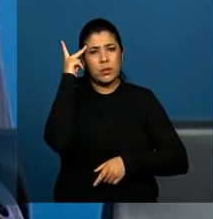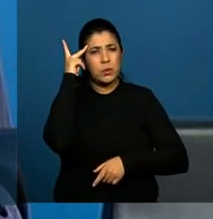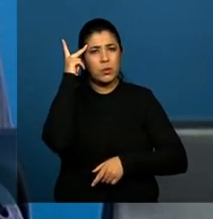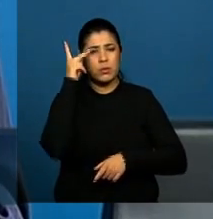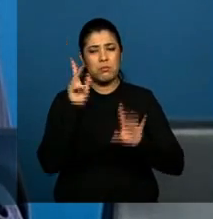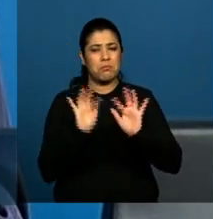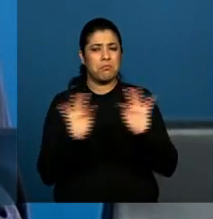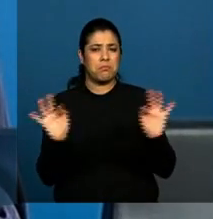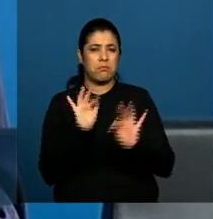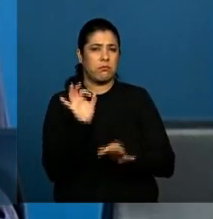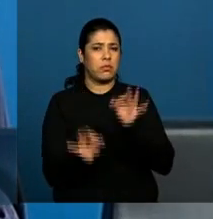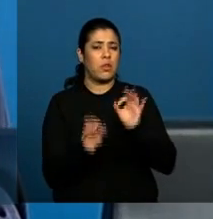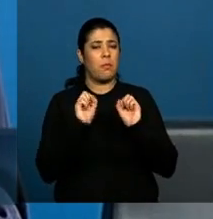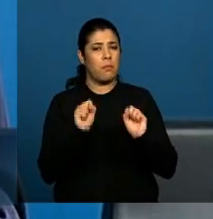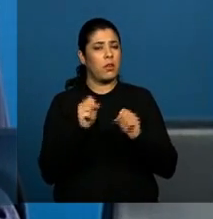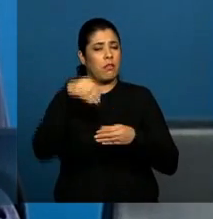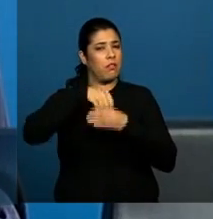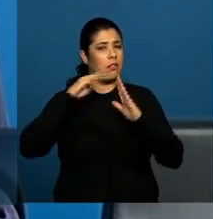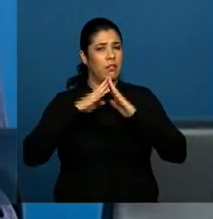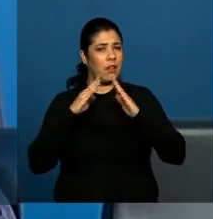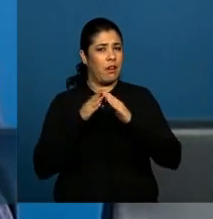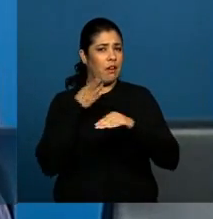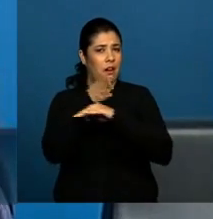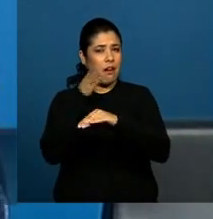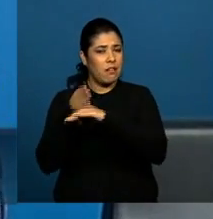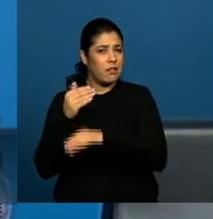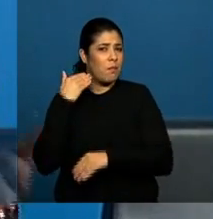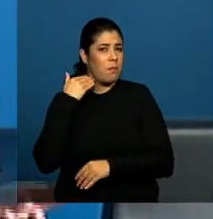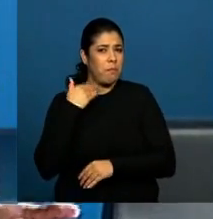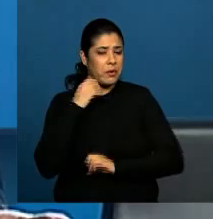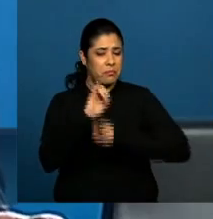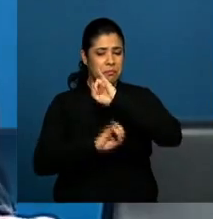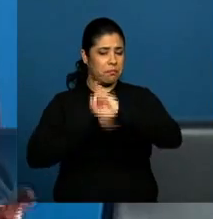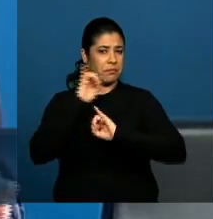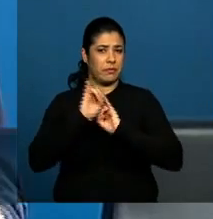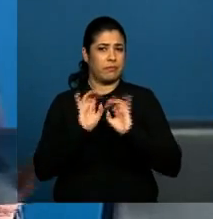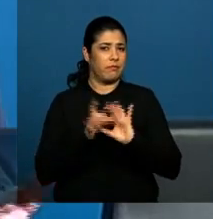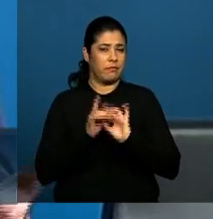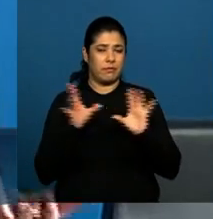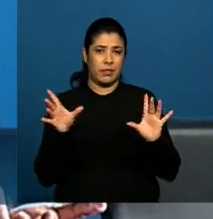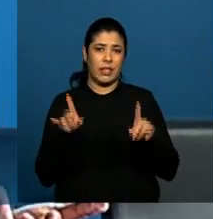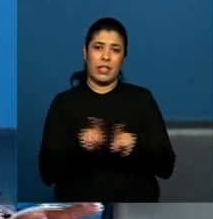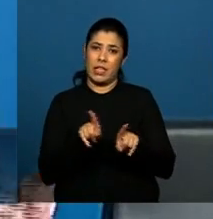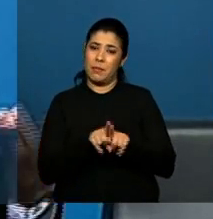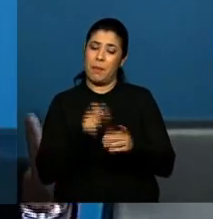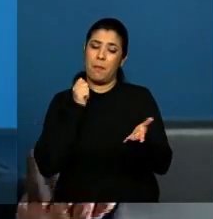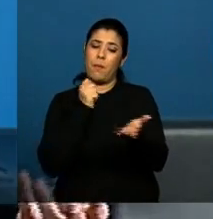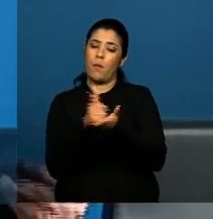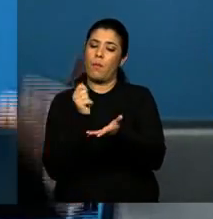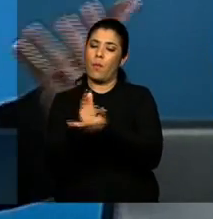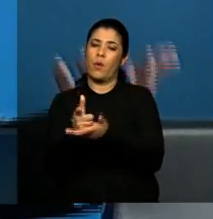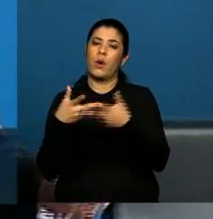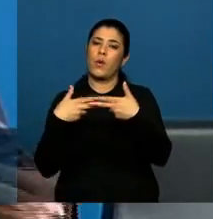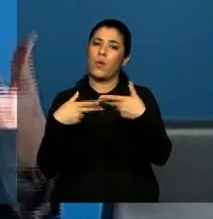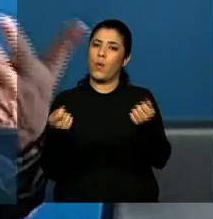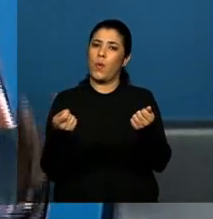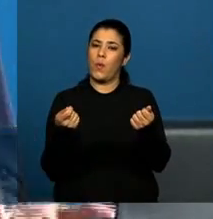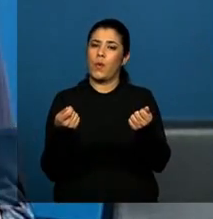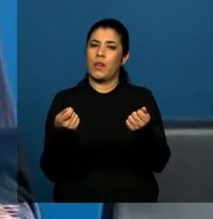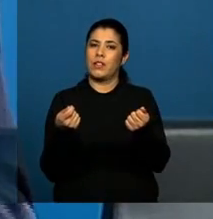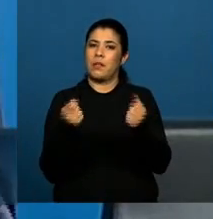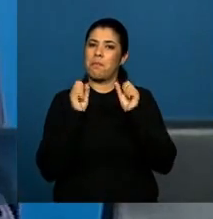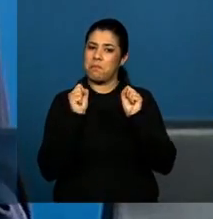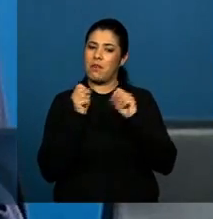realizarem operações financeiras em todo o mundo. E da mesma forma também que para adquirir uma mercadoria ninguém precisa ir a uma loja ou